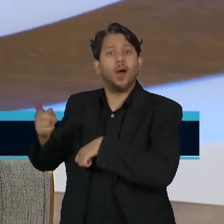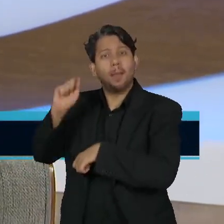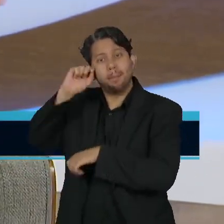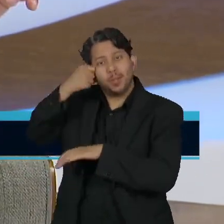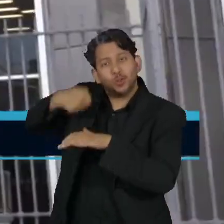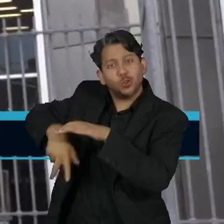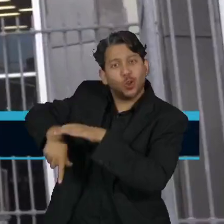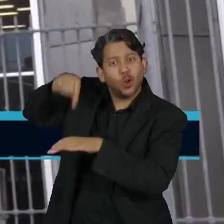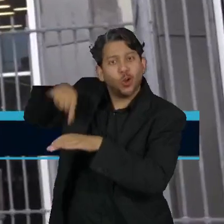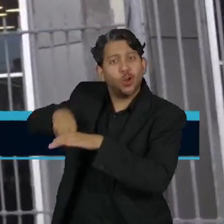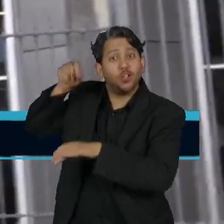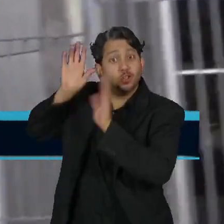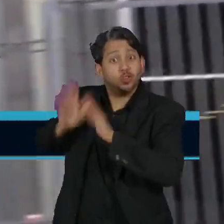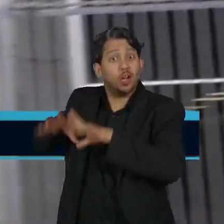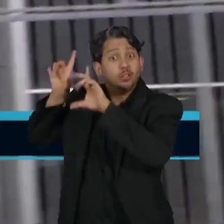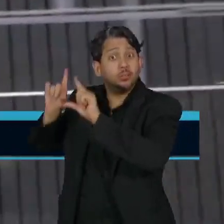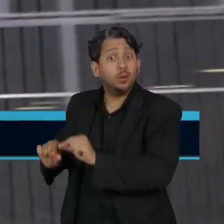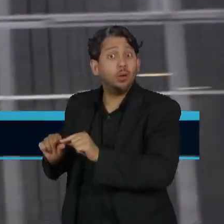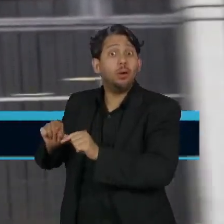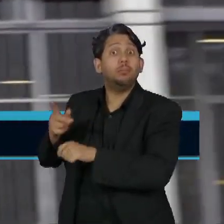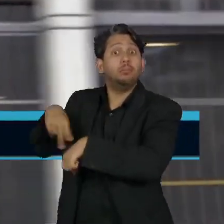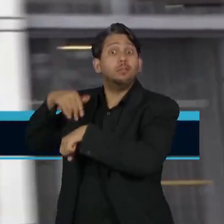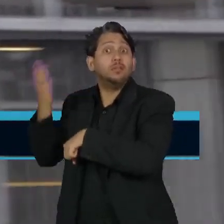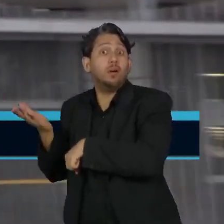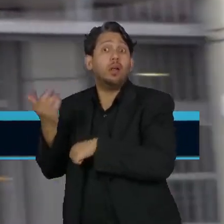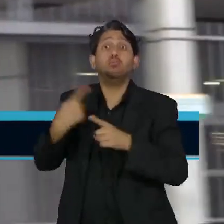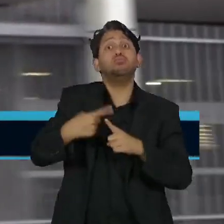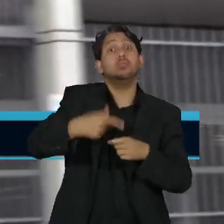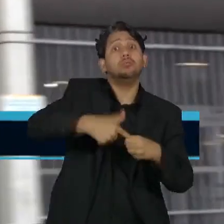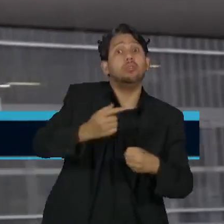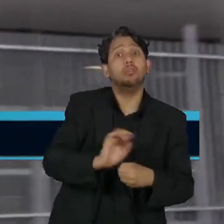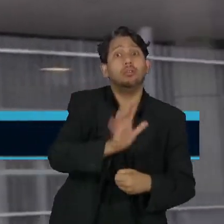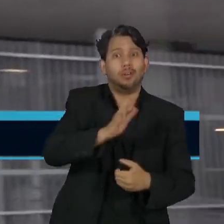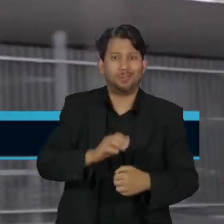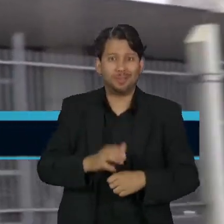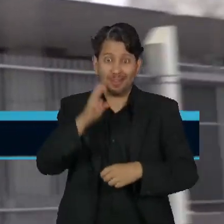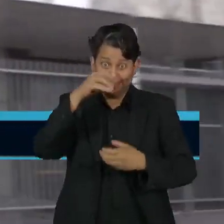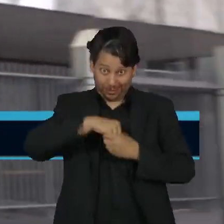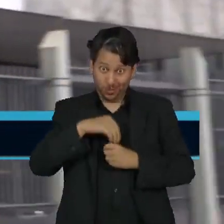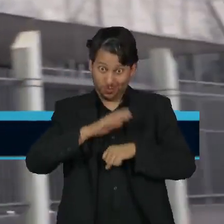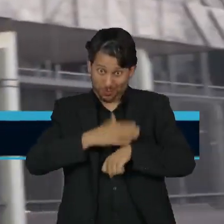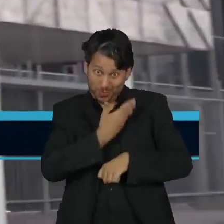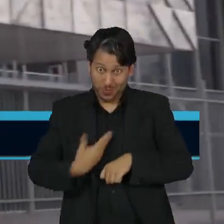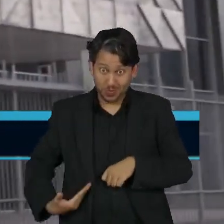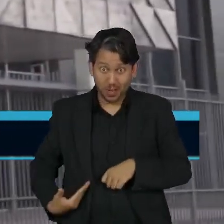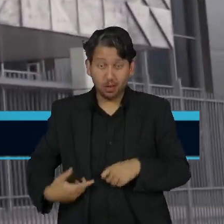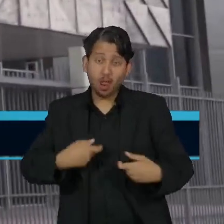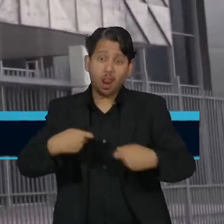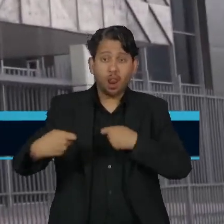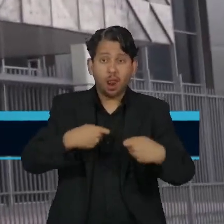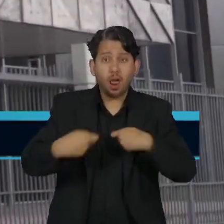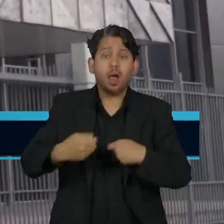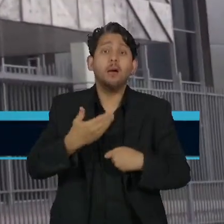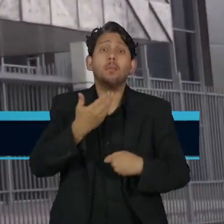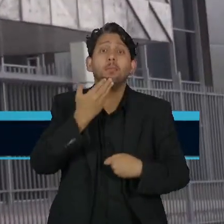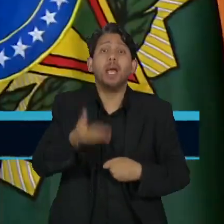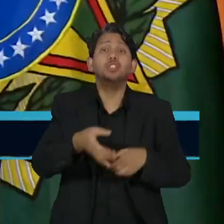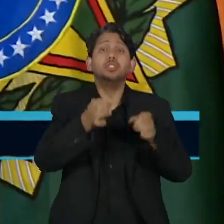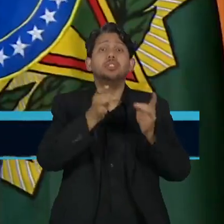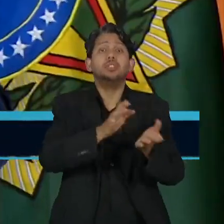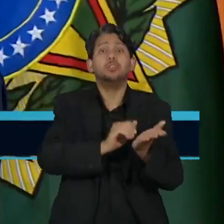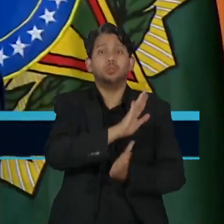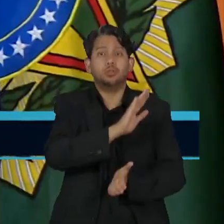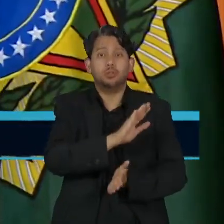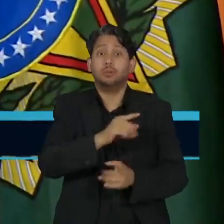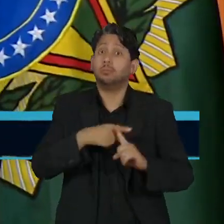internacional. Há, inclusive, articuladores de dentro do próprio governo que pedem a demissão do Executivo. A